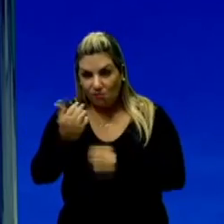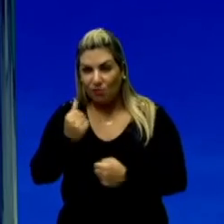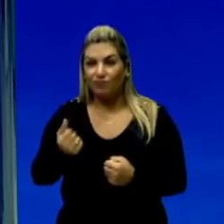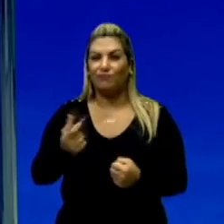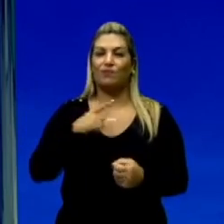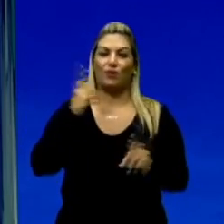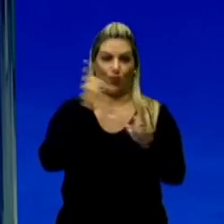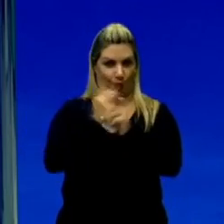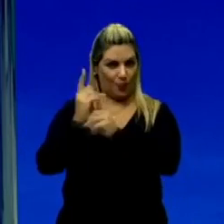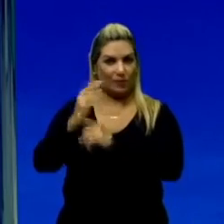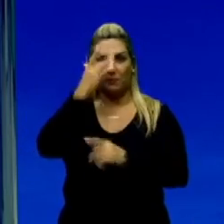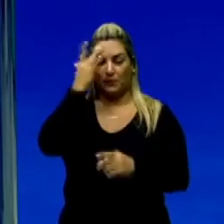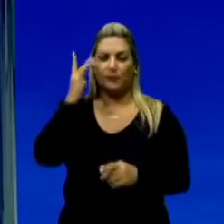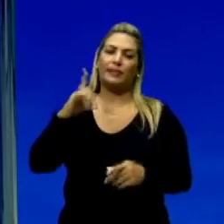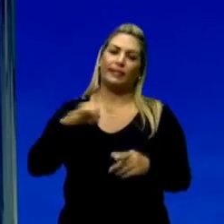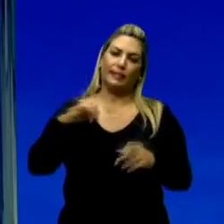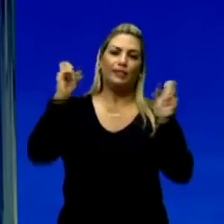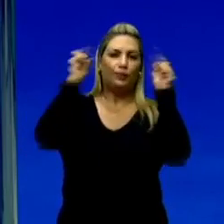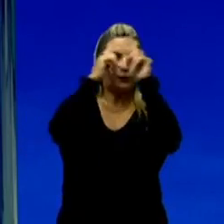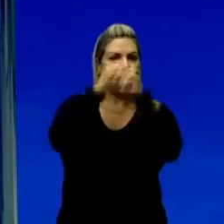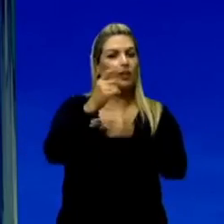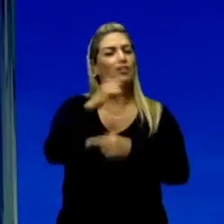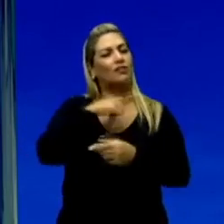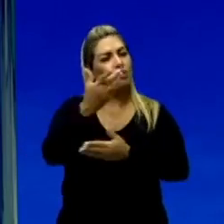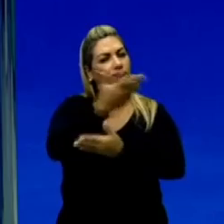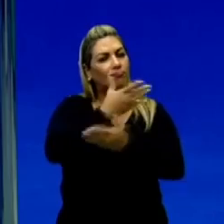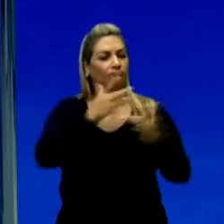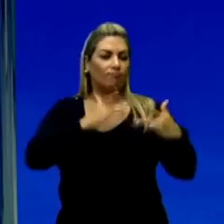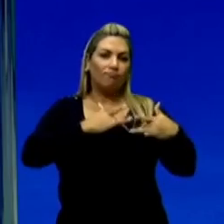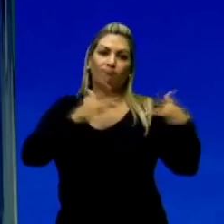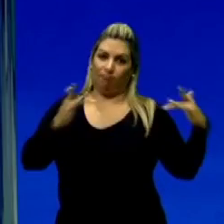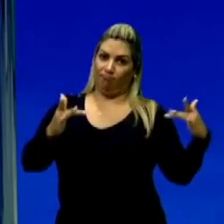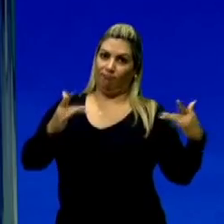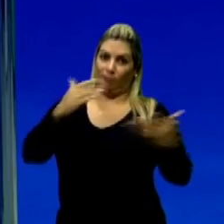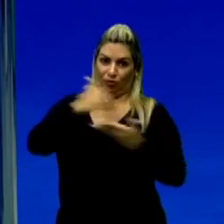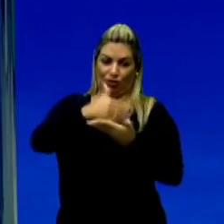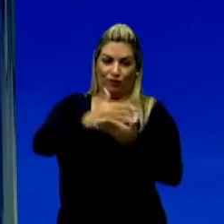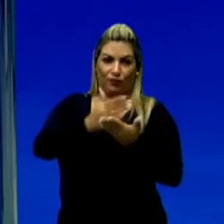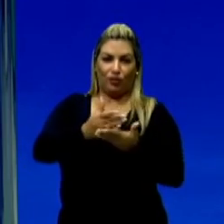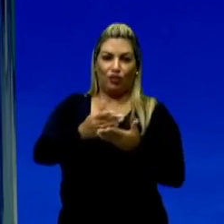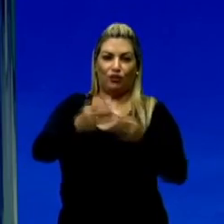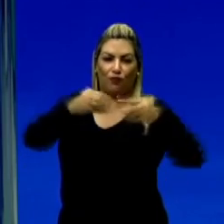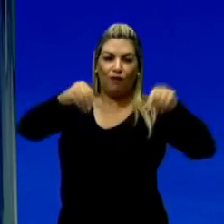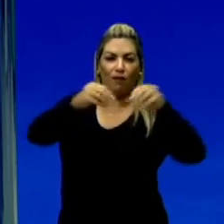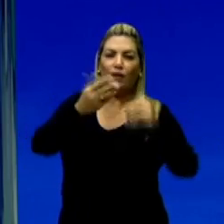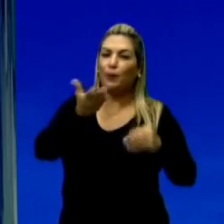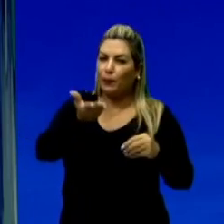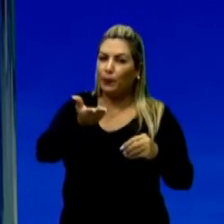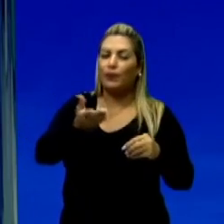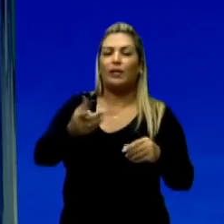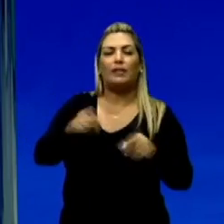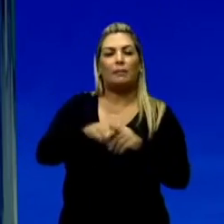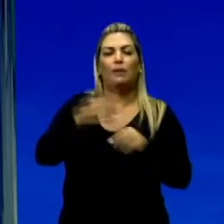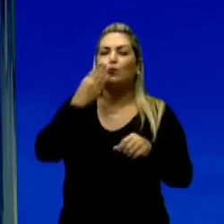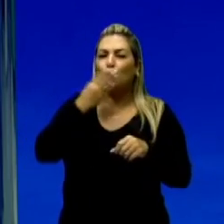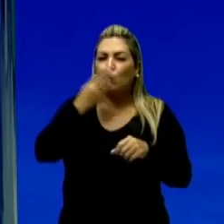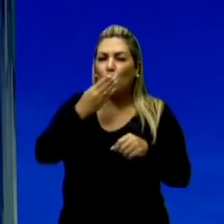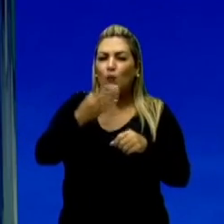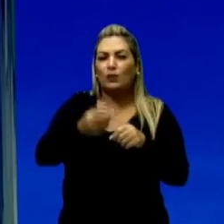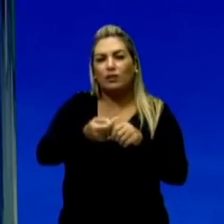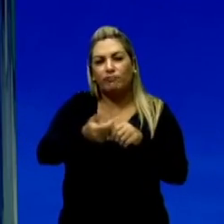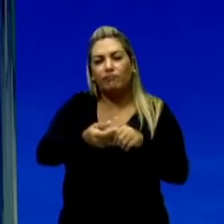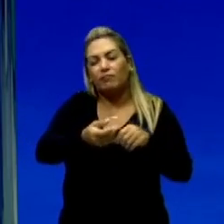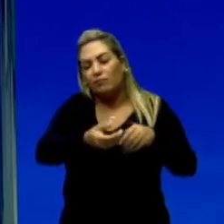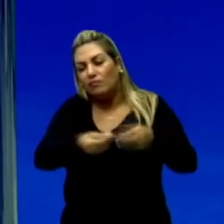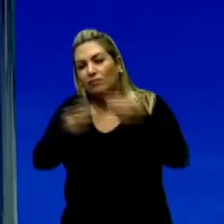dificuldade, o Chico Bento, ele demonstra solidariedade. Ele ainda divide um pouquinho da farinha, um pouquinho da rapadura com esse grupo,